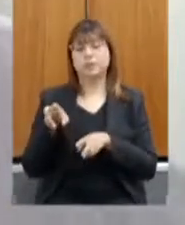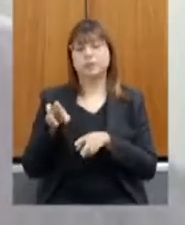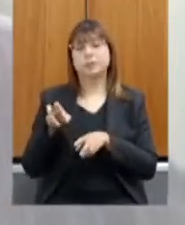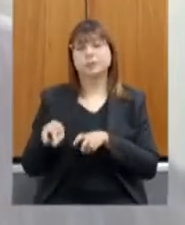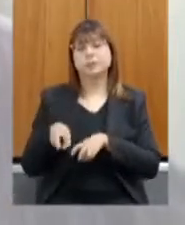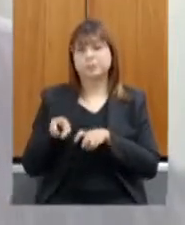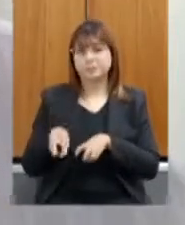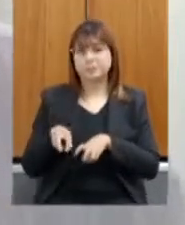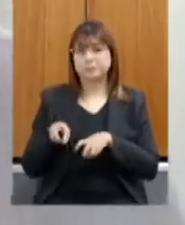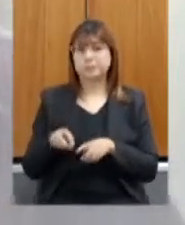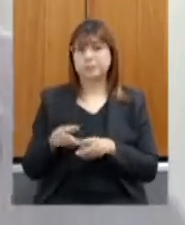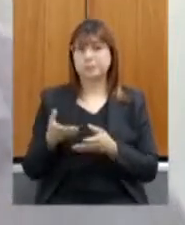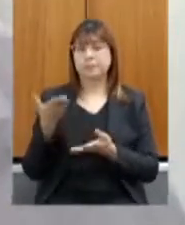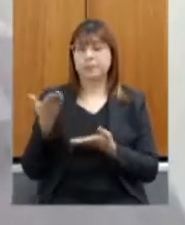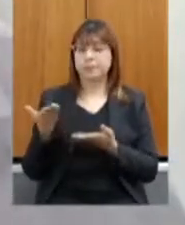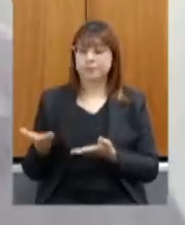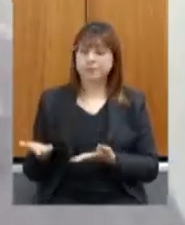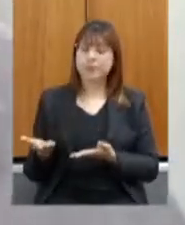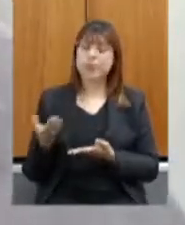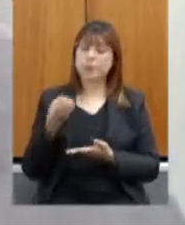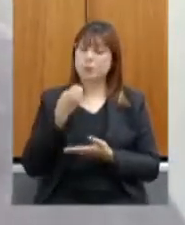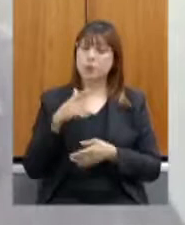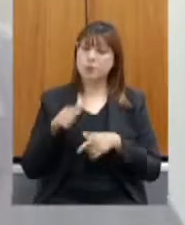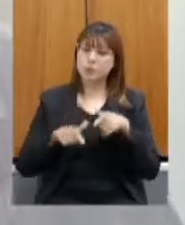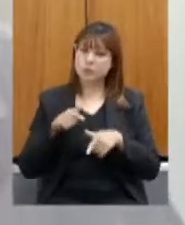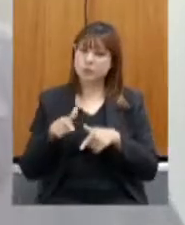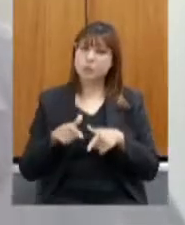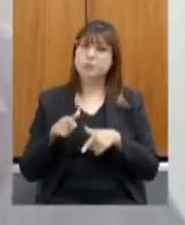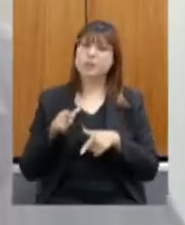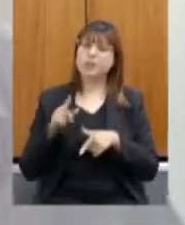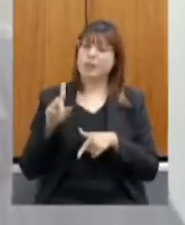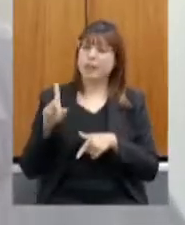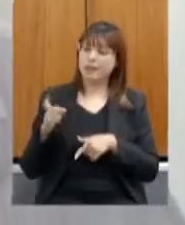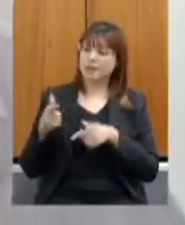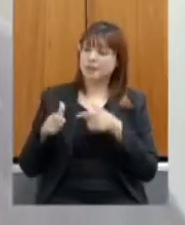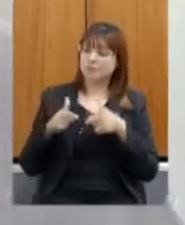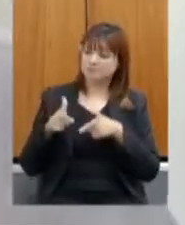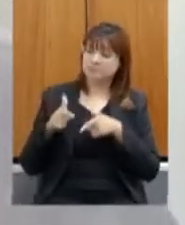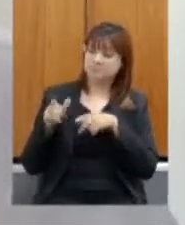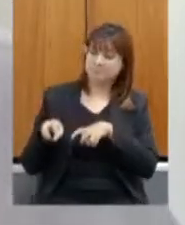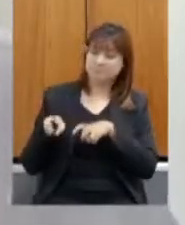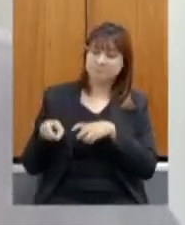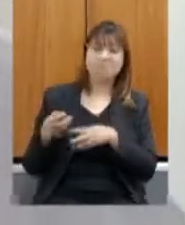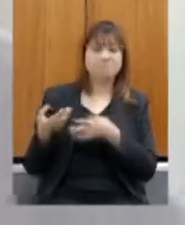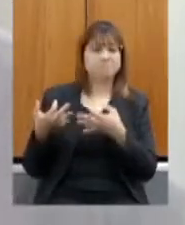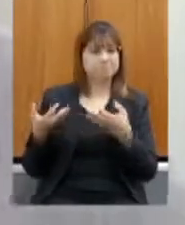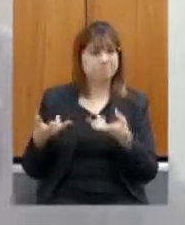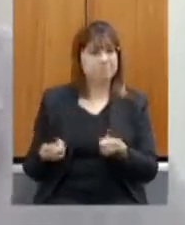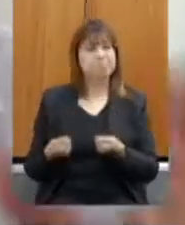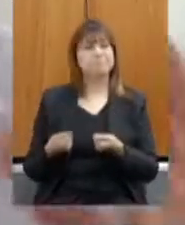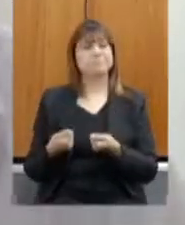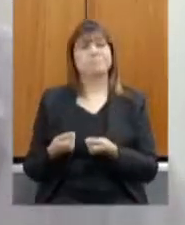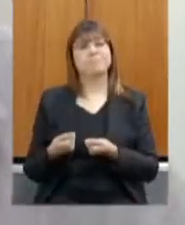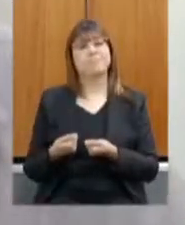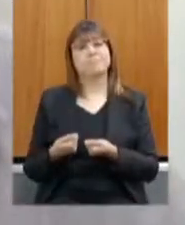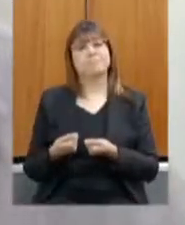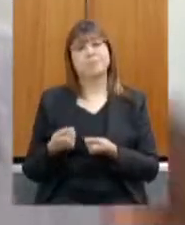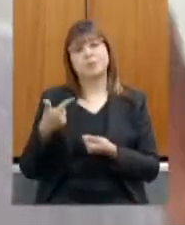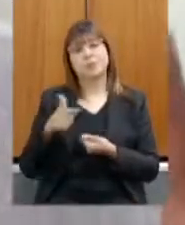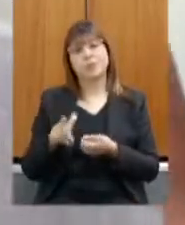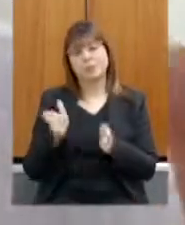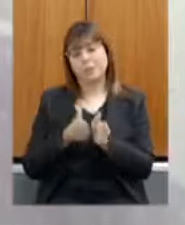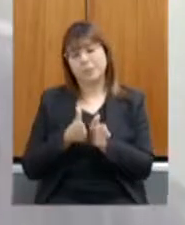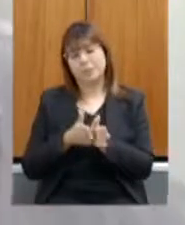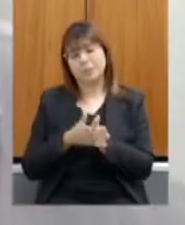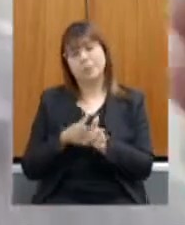realmente a senhora tem feito um bom trabalho é uma produtora rural competente então mais uma vez parabenizar e